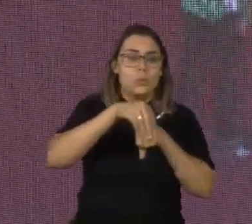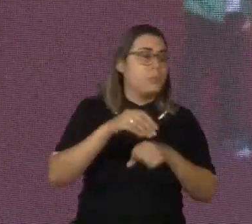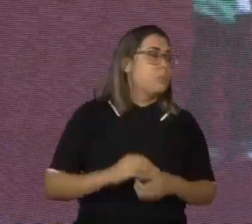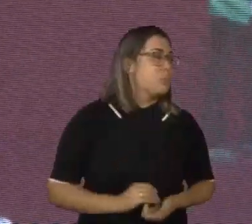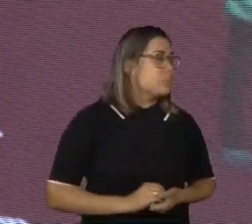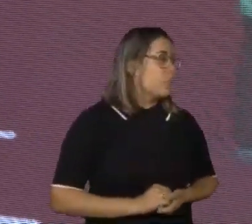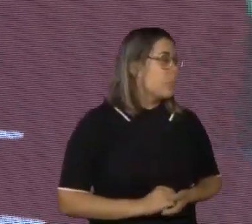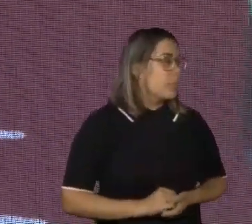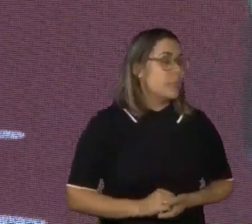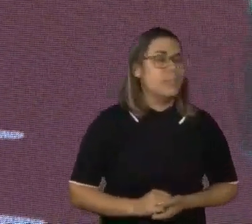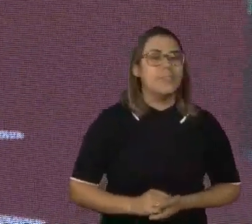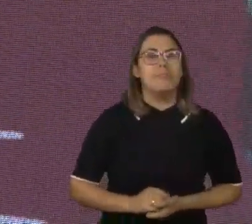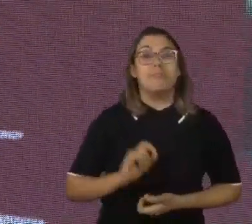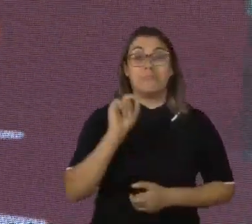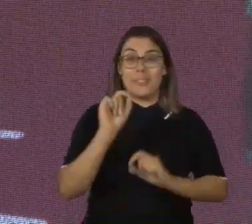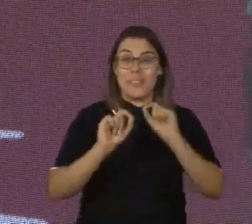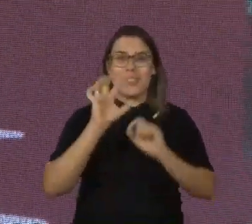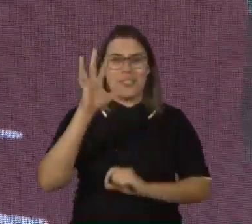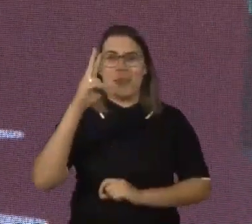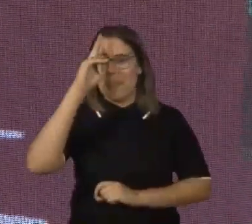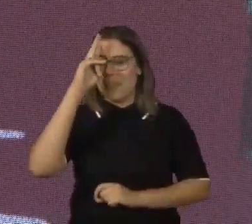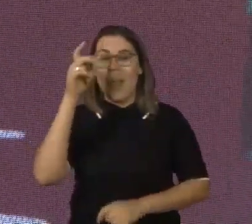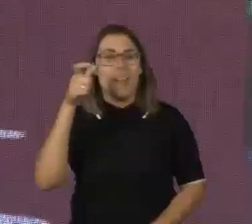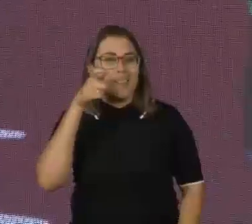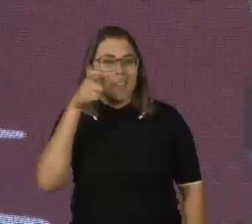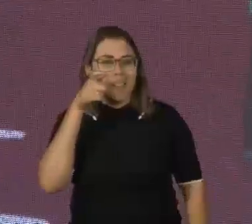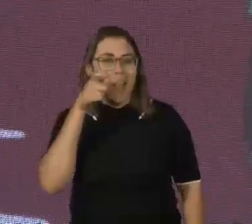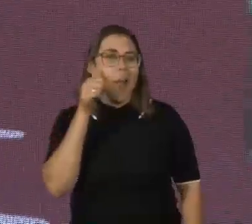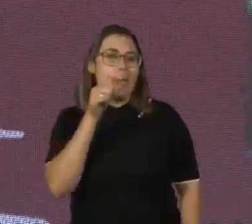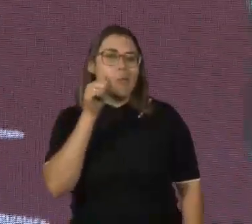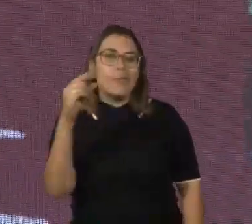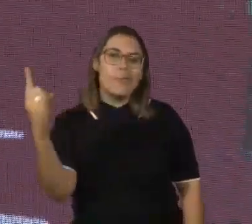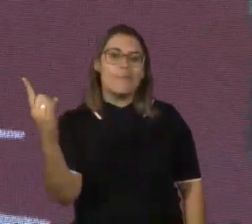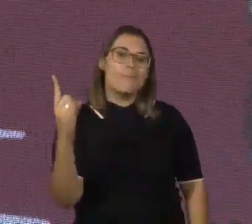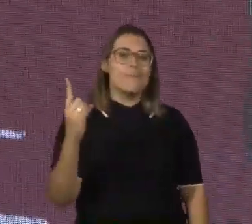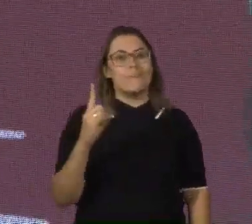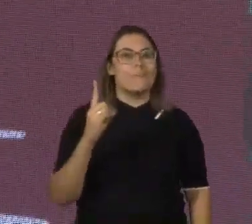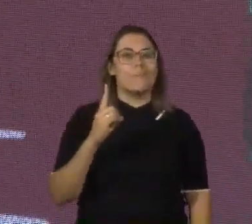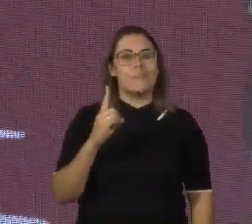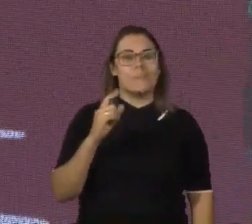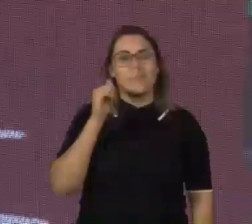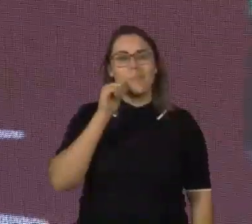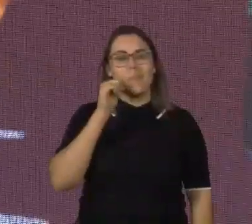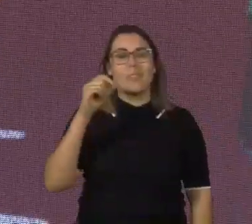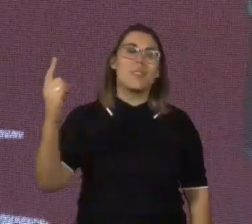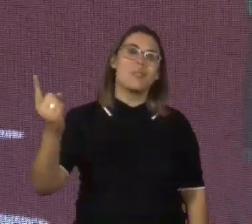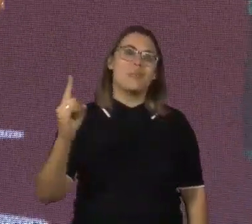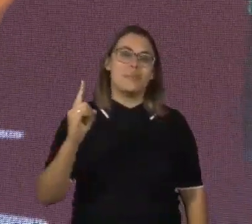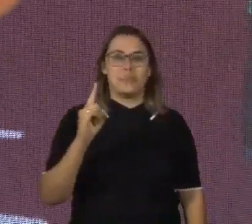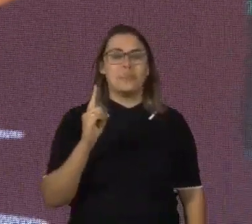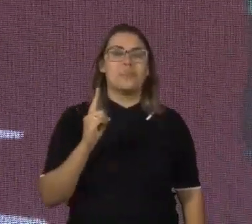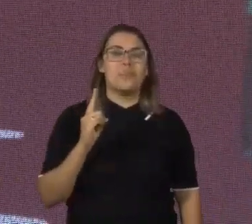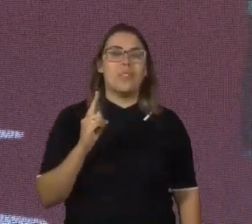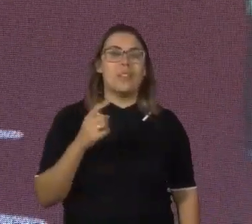rapidamente um relato interessante, porque quando eu recebo as mocinhas no meu consultório, é muito interessante, quando a gente fala das sensações, a